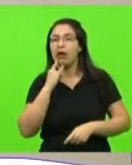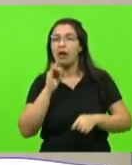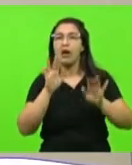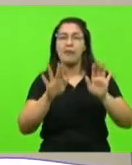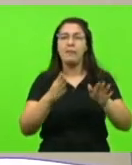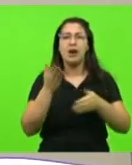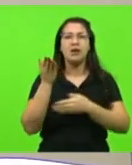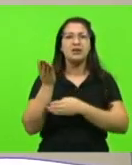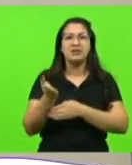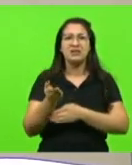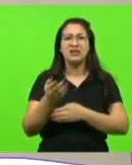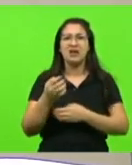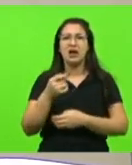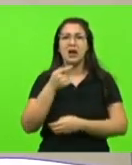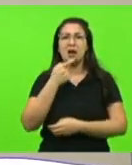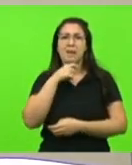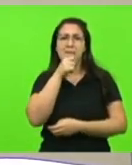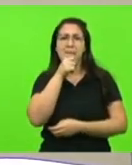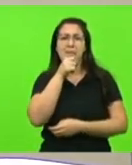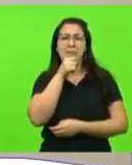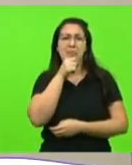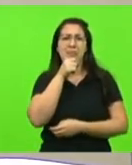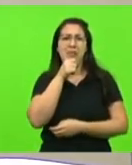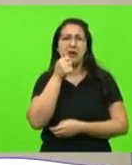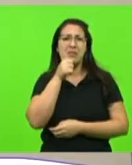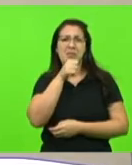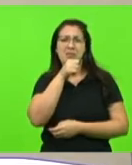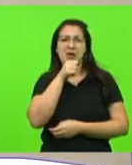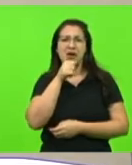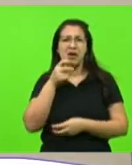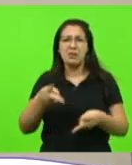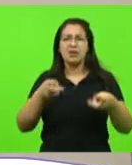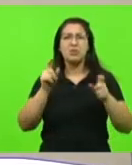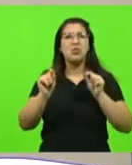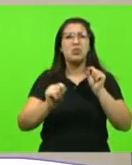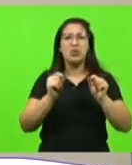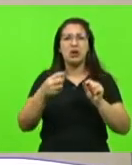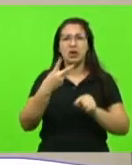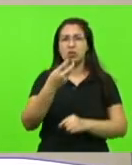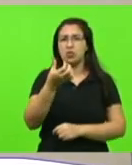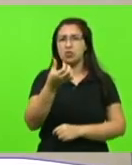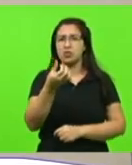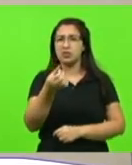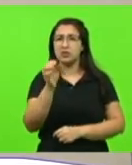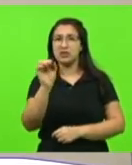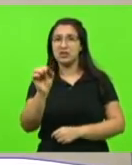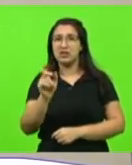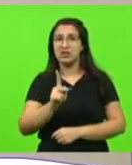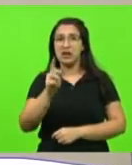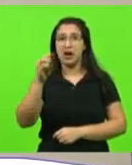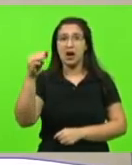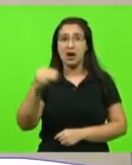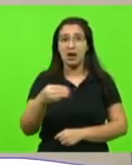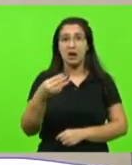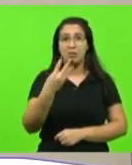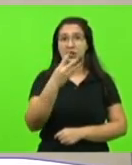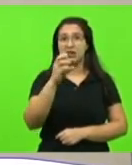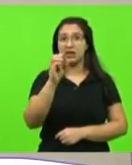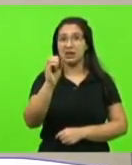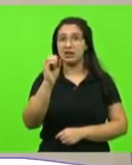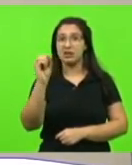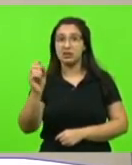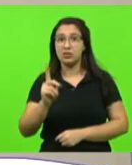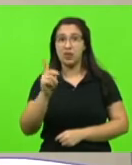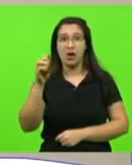acelerador, tem veículo aí que está batendo na casa dos 260 km por hora, fazem veículo para quase chegar a 300 km por hora, é claro